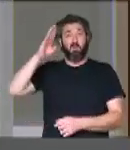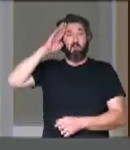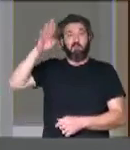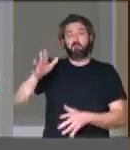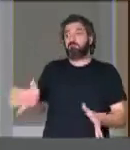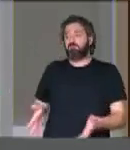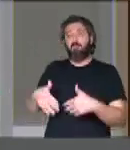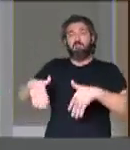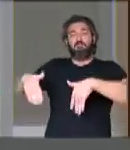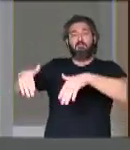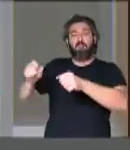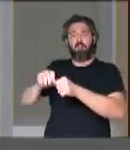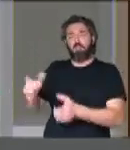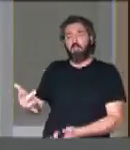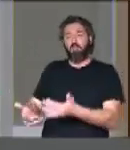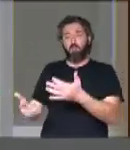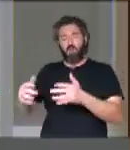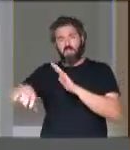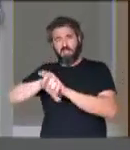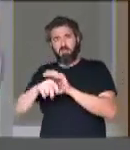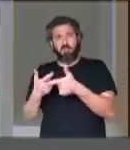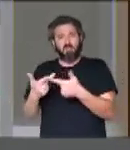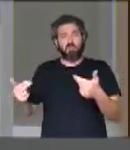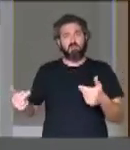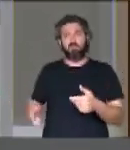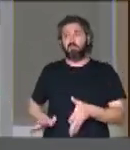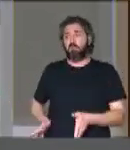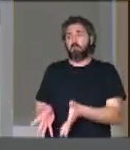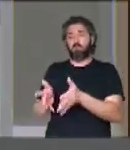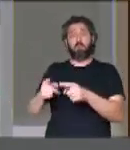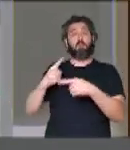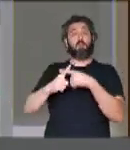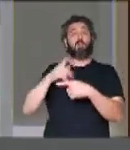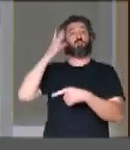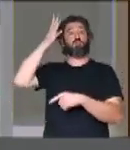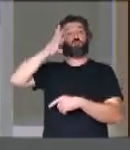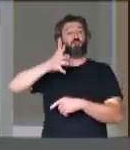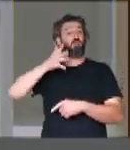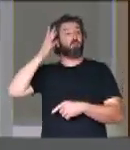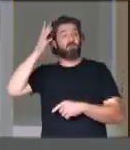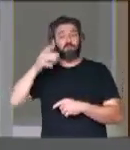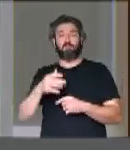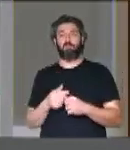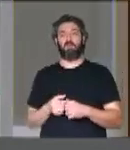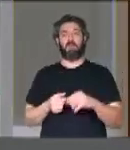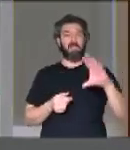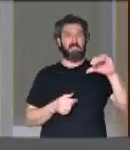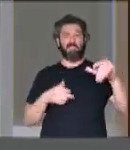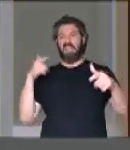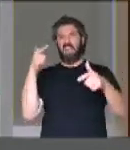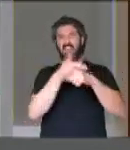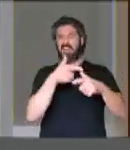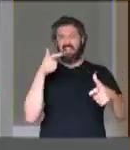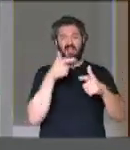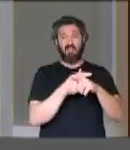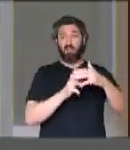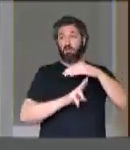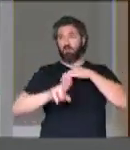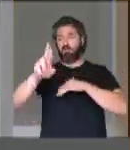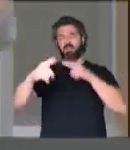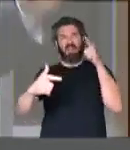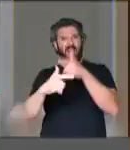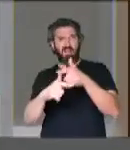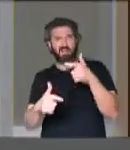incentivador dos crimes ambientais. Ele estimula pelo seu discurso. Ele ataca a ciência, ataca as